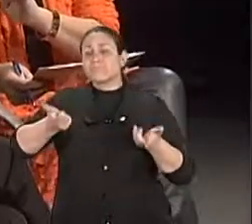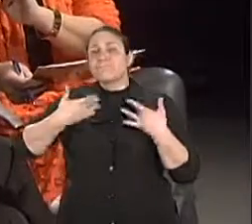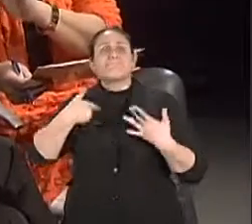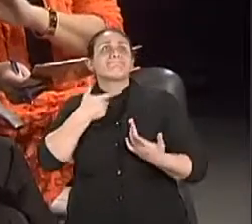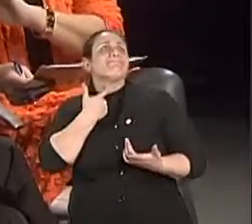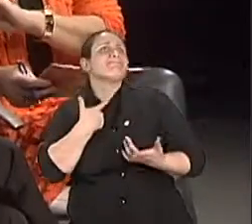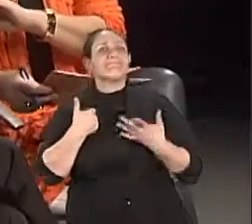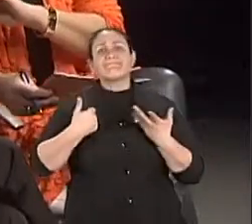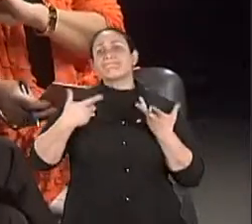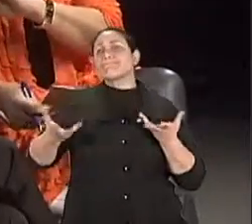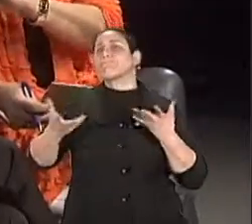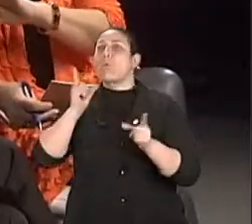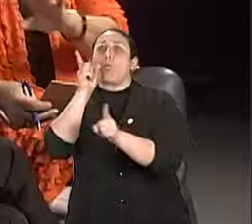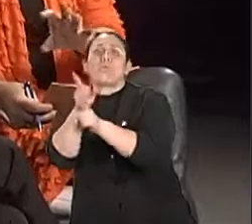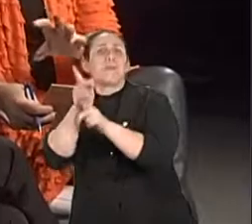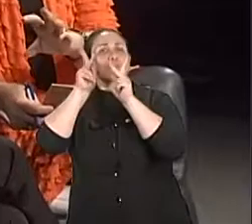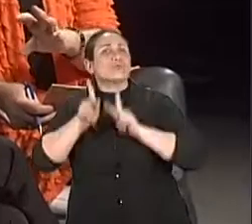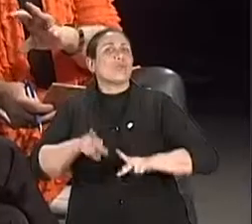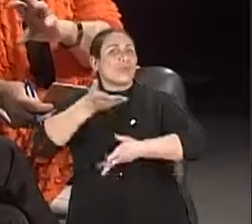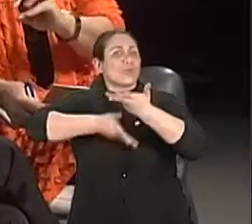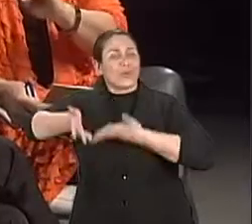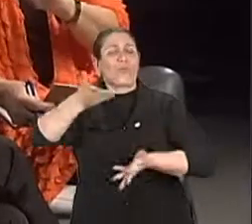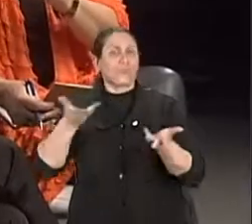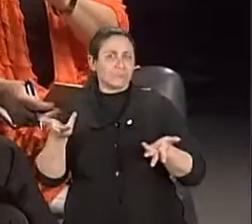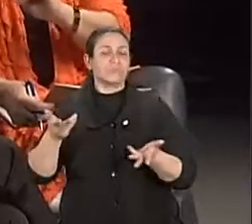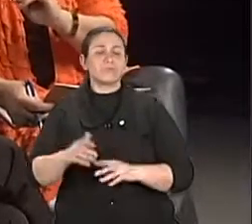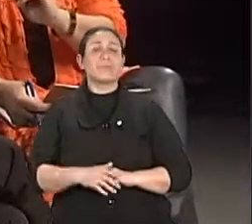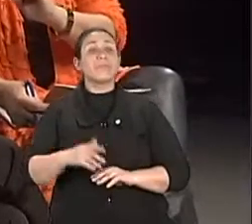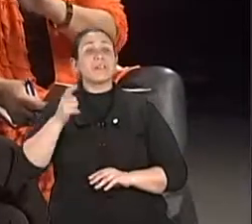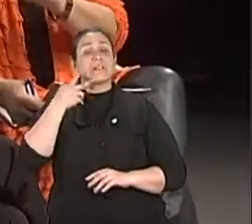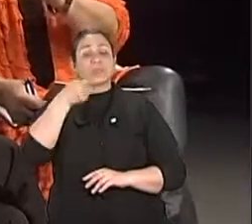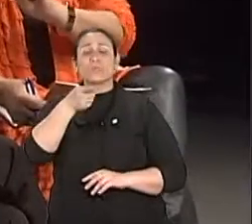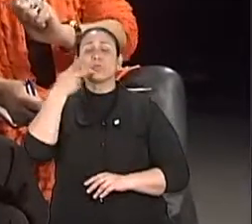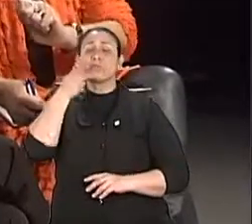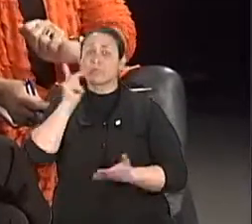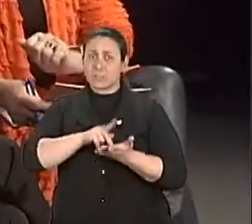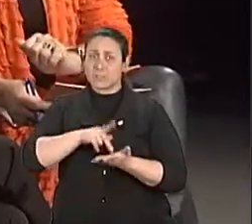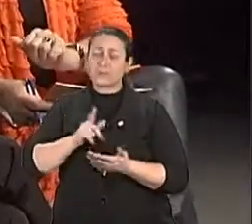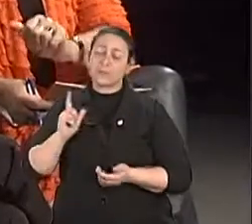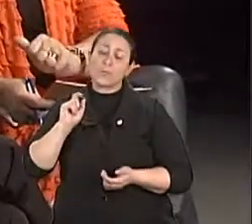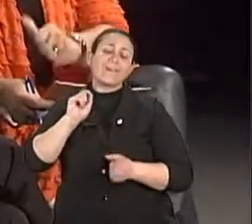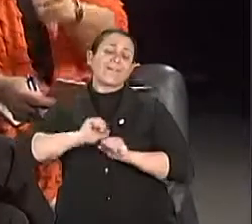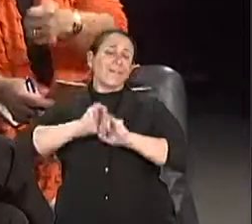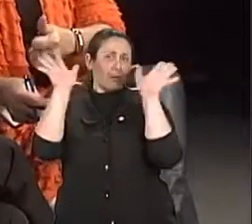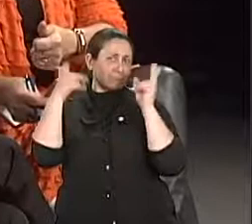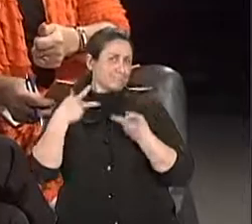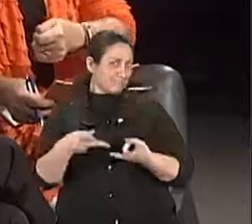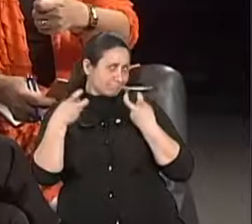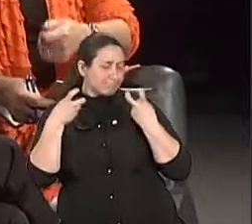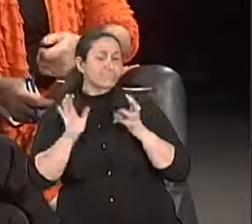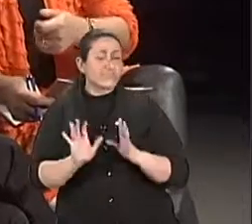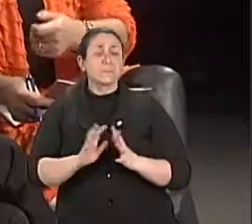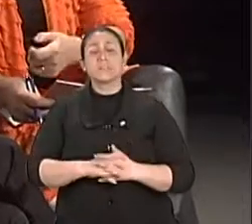do que tu falaste, já que a gente tá também da metade pro fim do programa, na realidade o que fica muito claro é, primeiro,